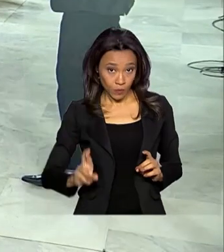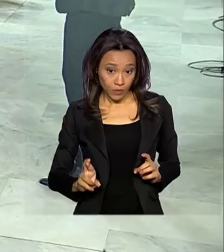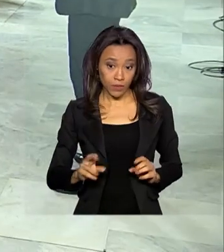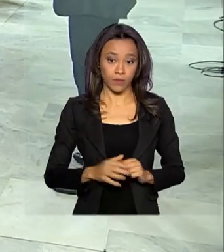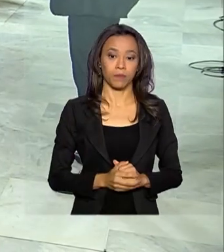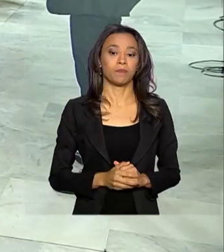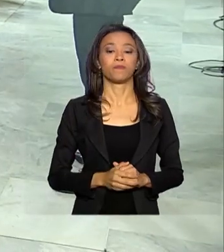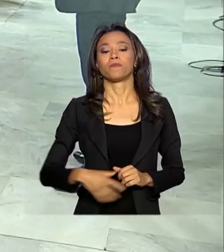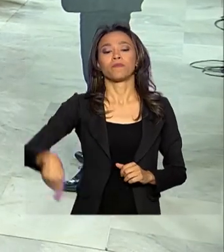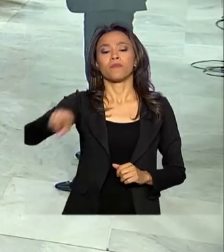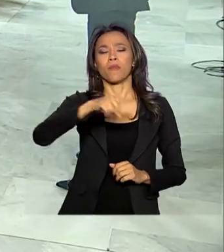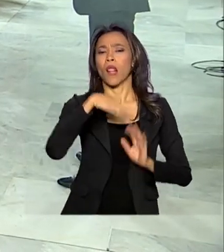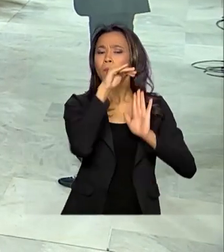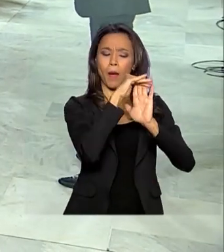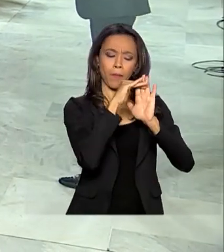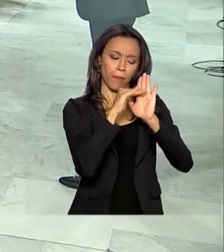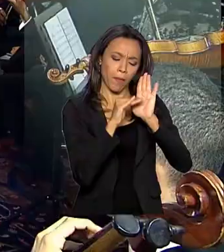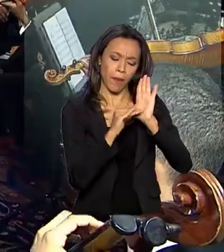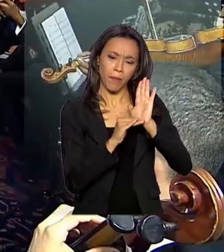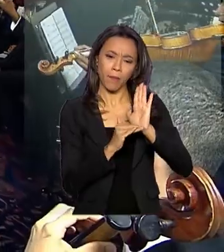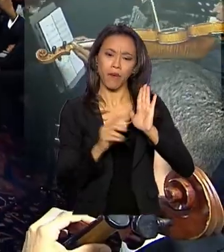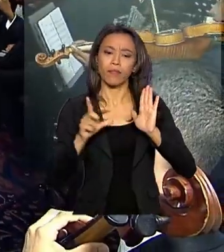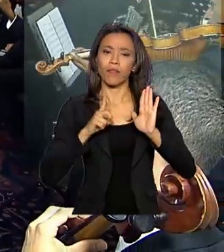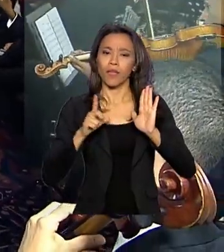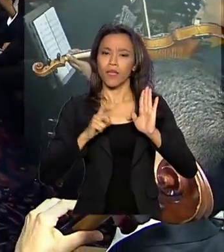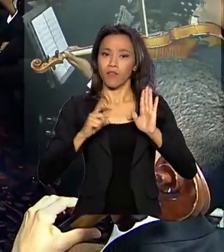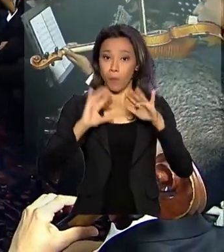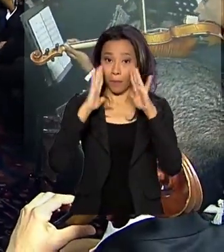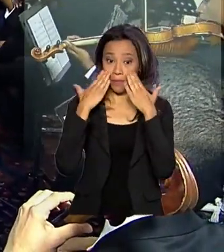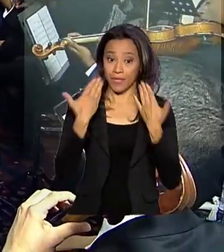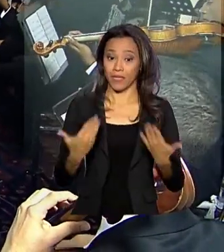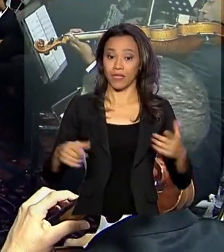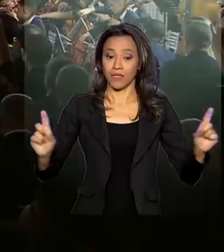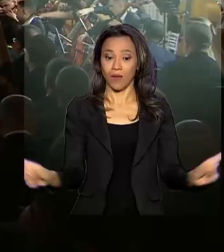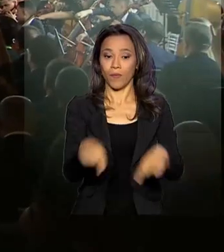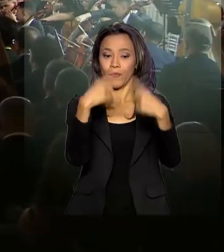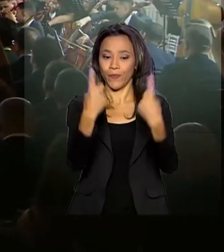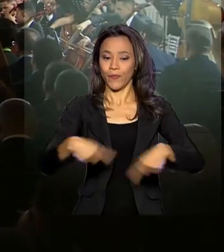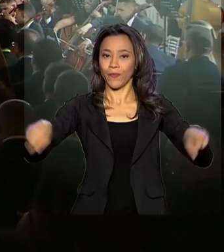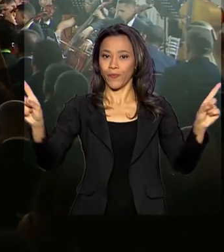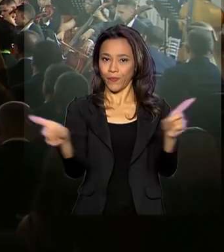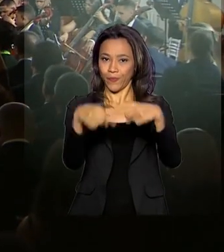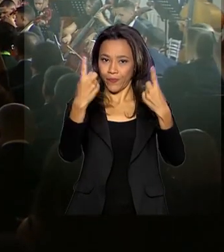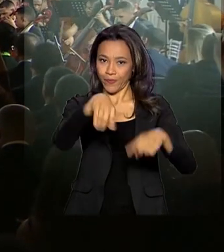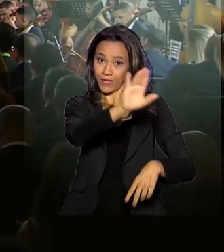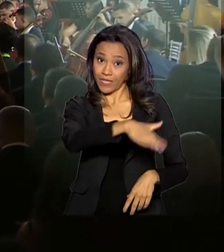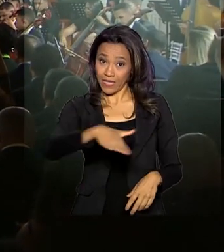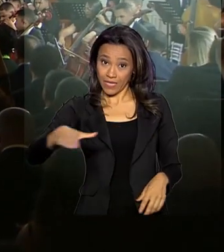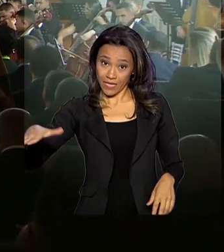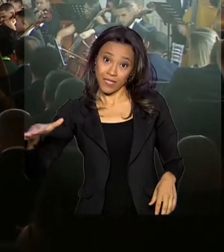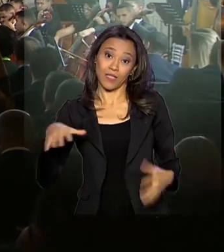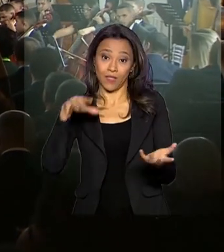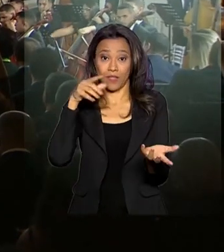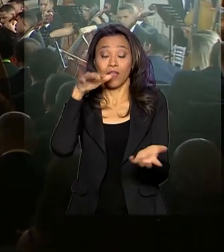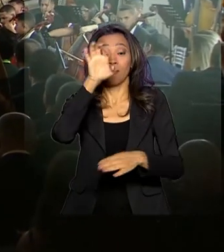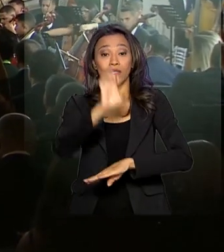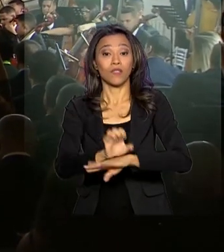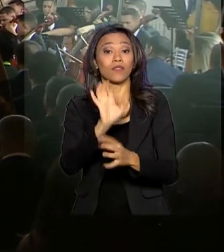A programação da noite começou com uma apresentação da Orquestra Sinfônica Criança Cidadã de Pernambuco.